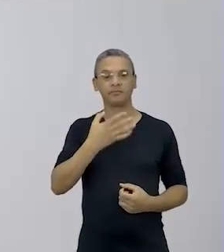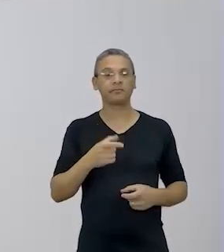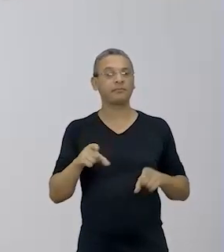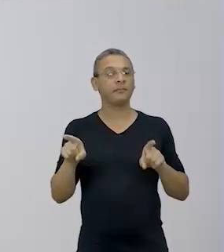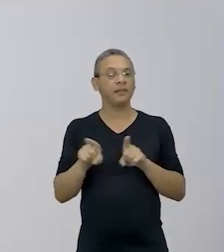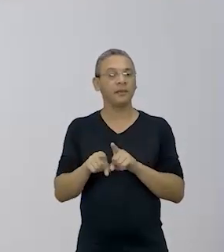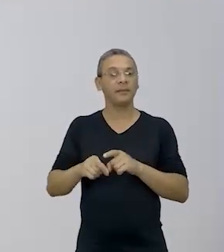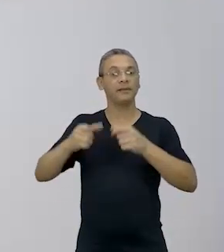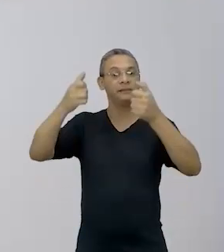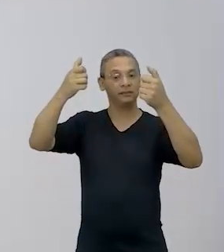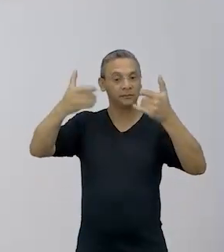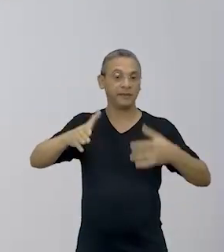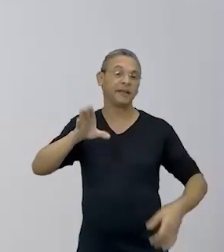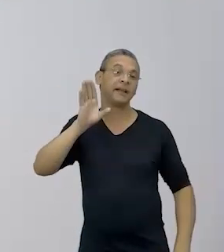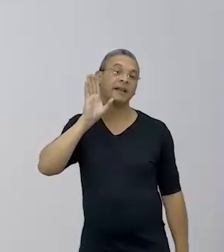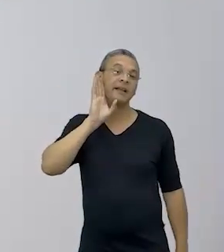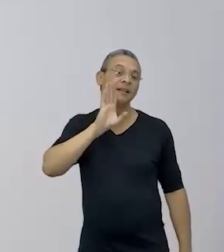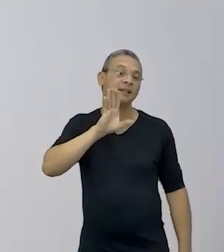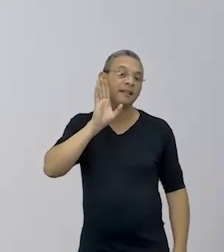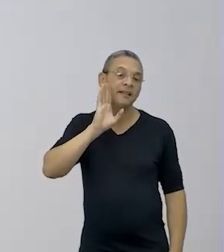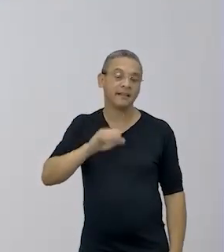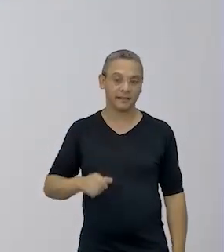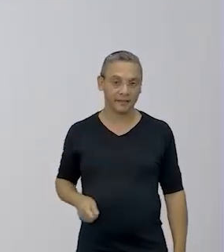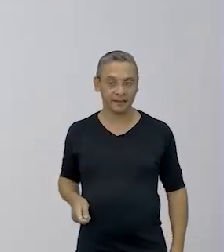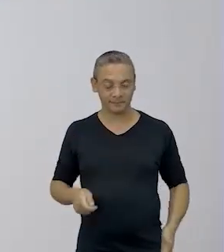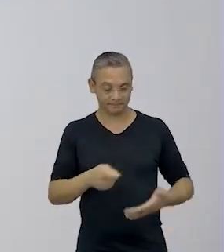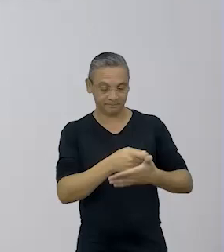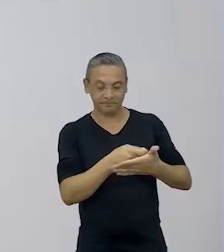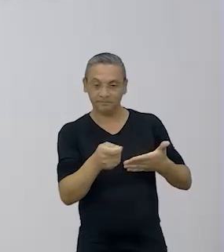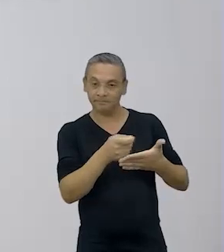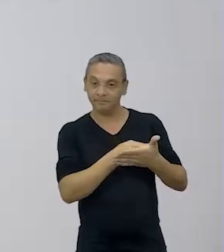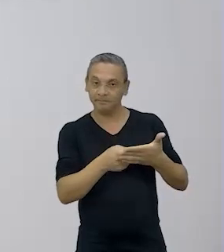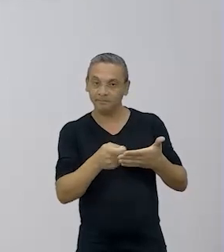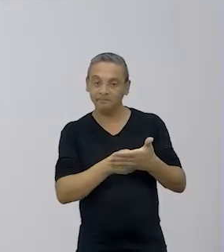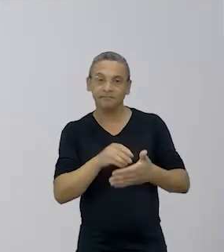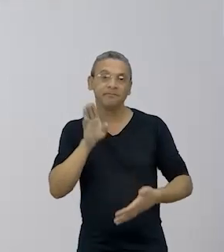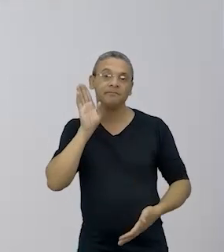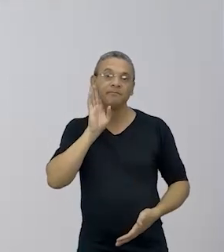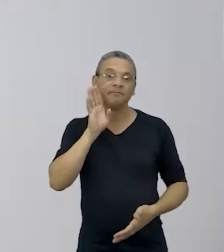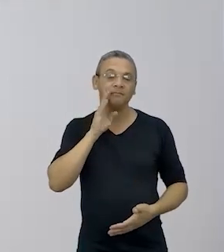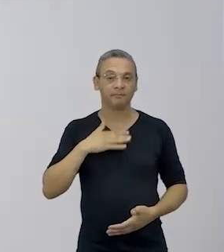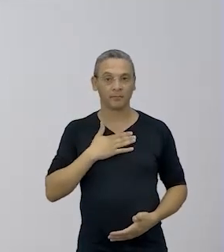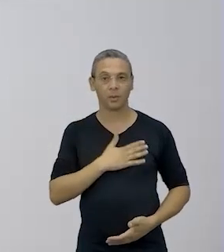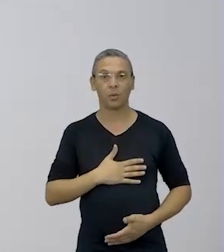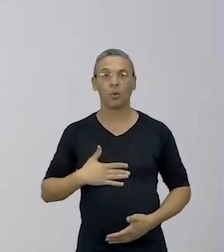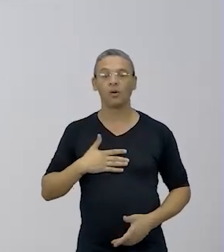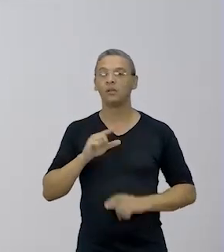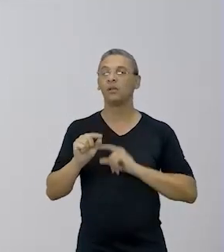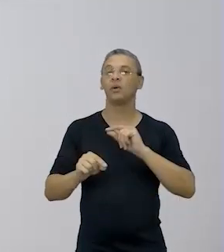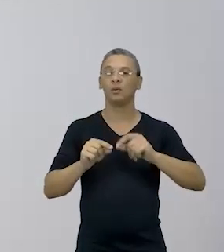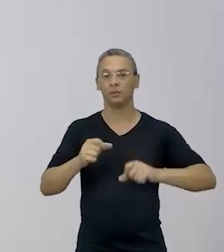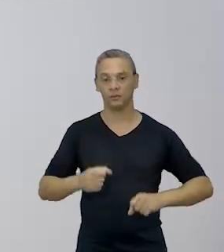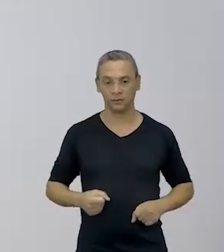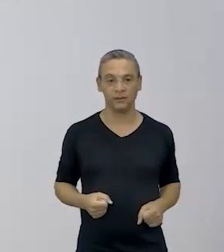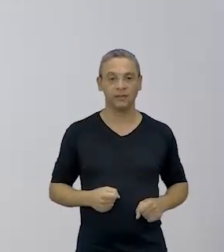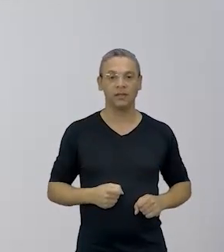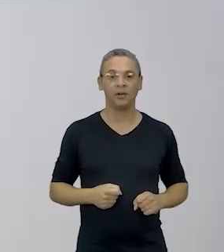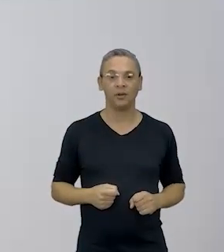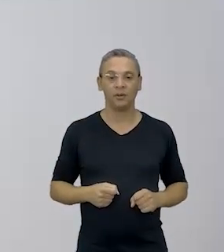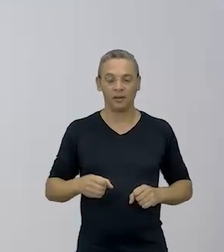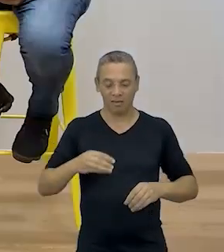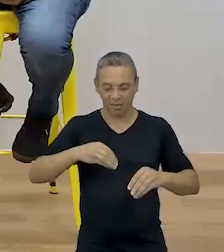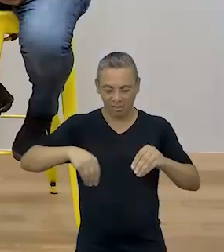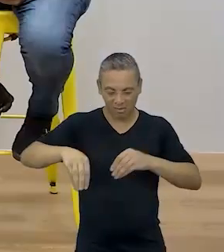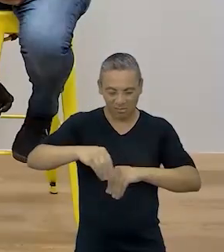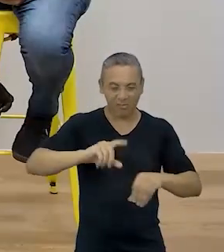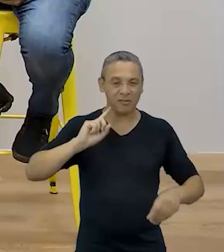ele falou uma coisa... Vai anotando aí, pessoal, não esquece do diário de bordo. Outra coisa que ele falou que é interessante também foi a questão dos resíduos no